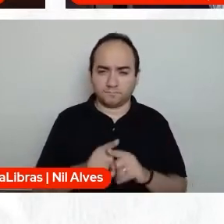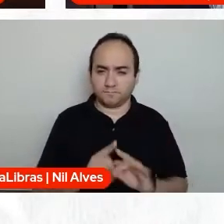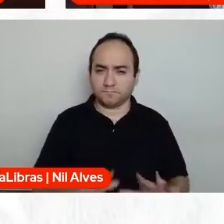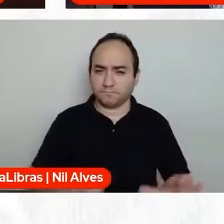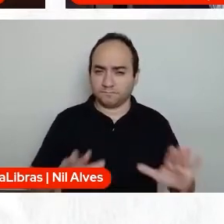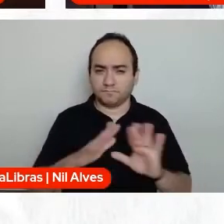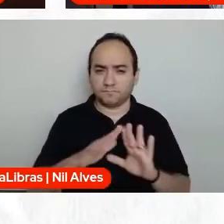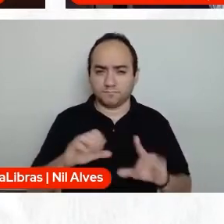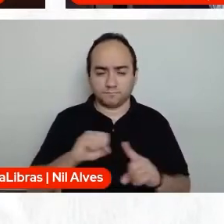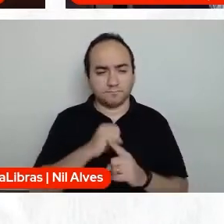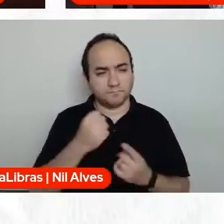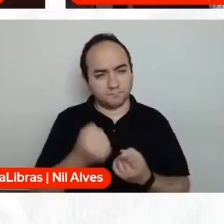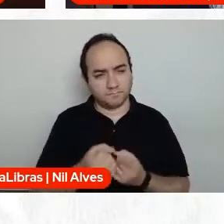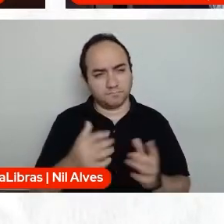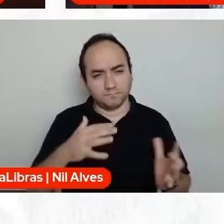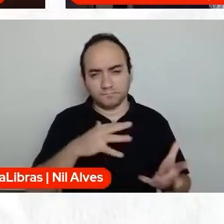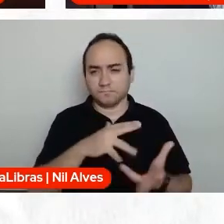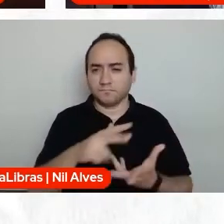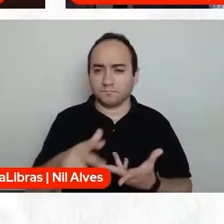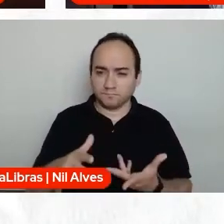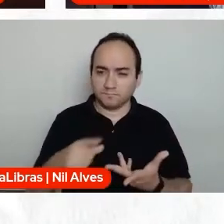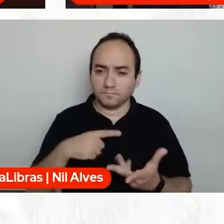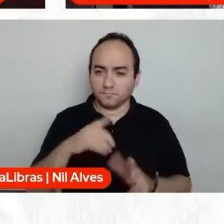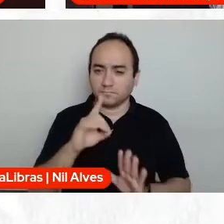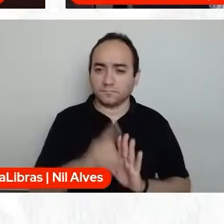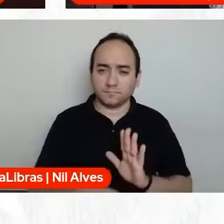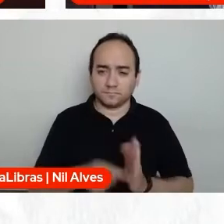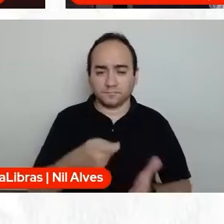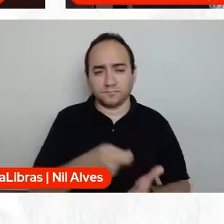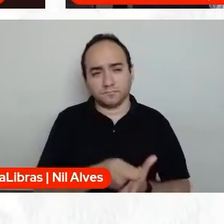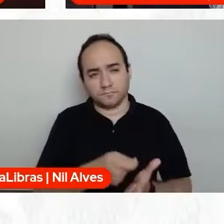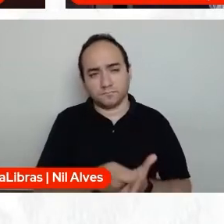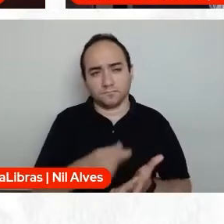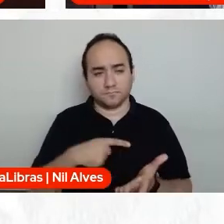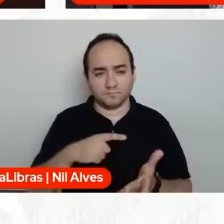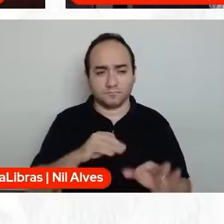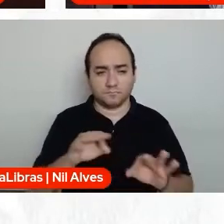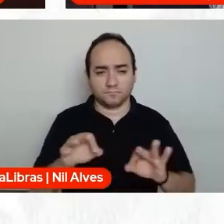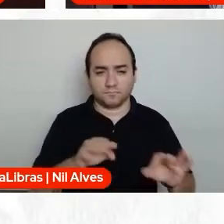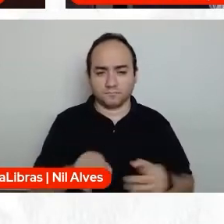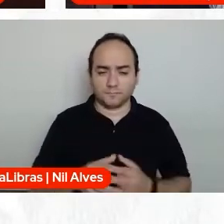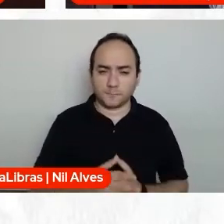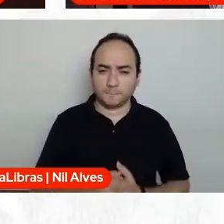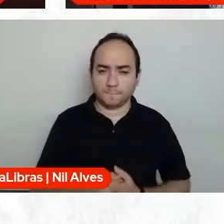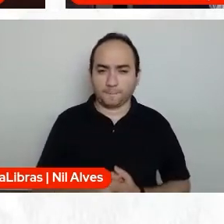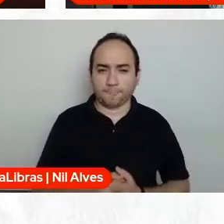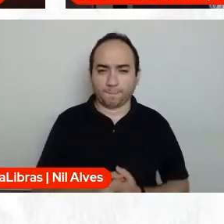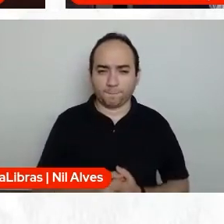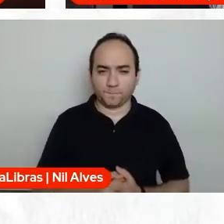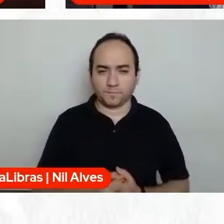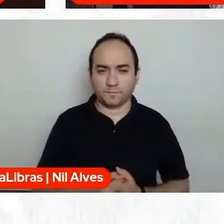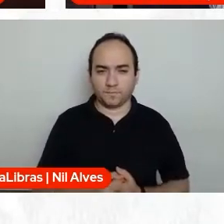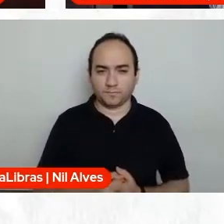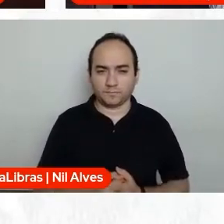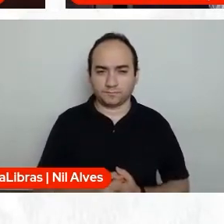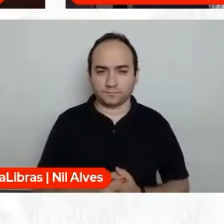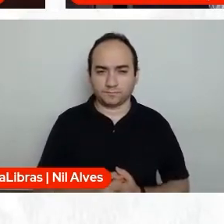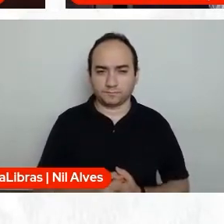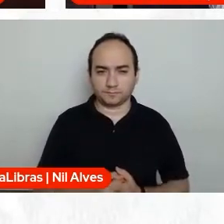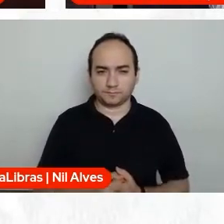sociedade, no mundo, né? Os seus direitos e deveres. Então, quando a gente está falando, né?